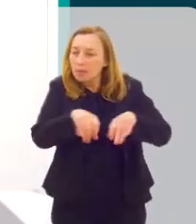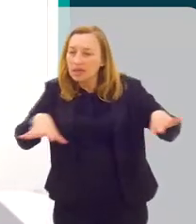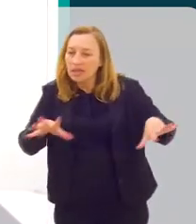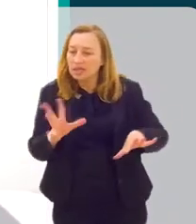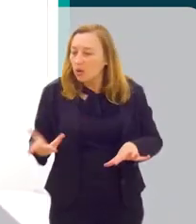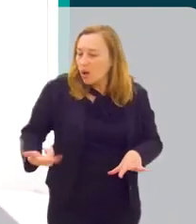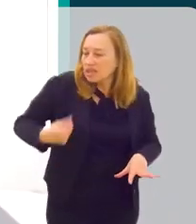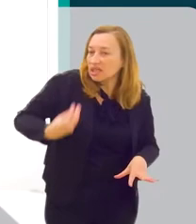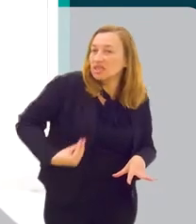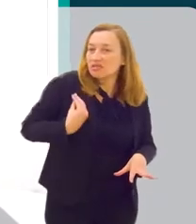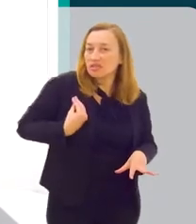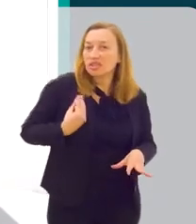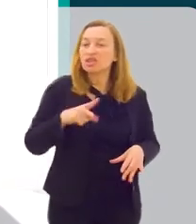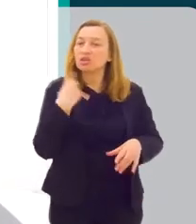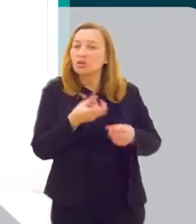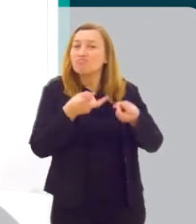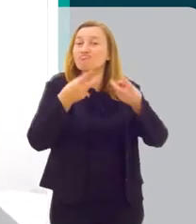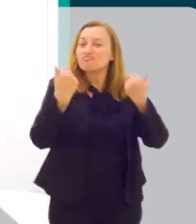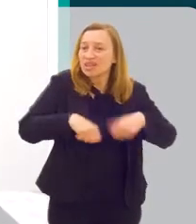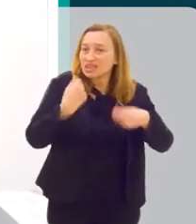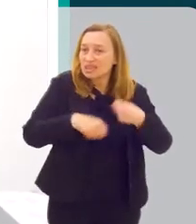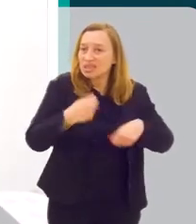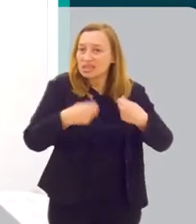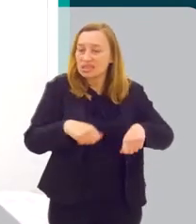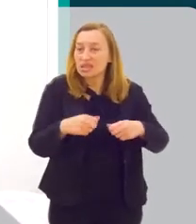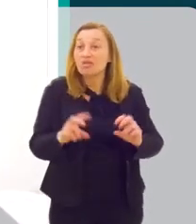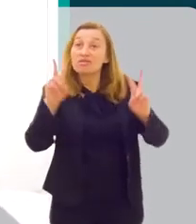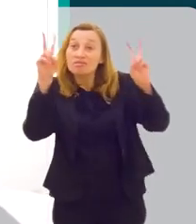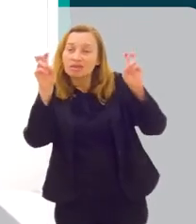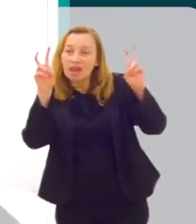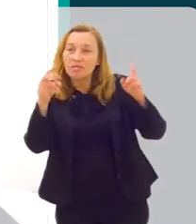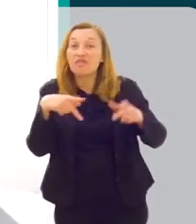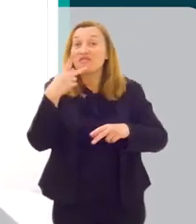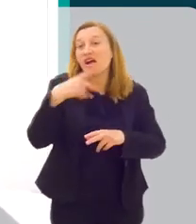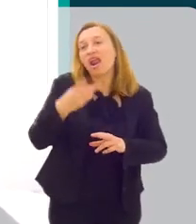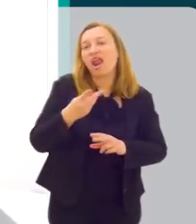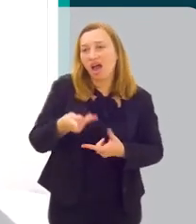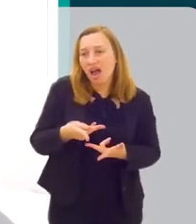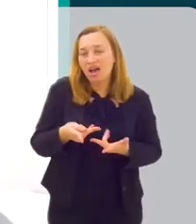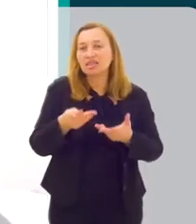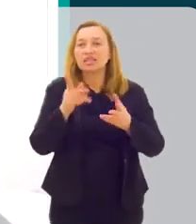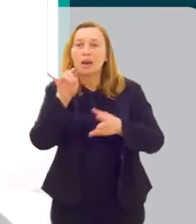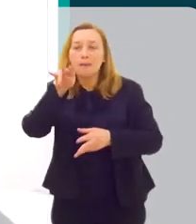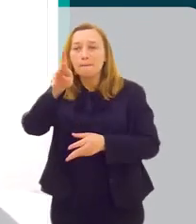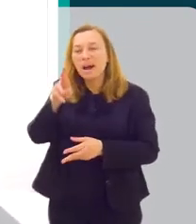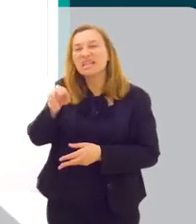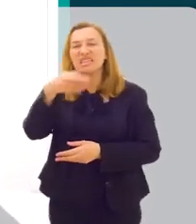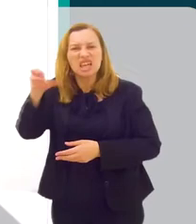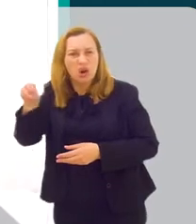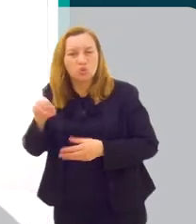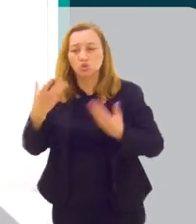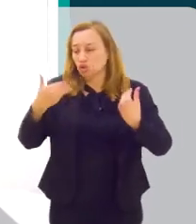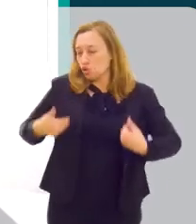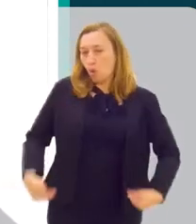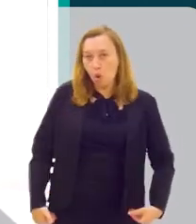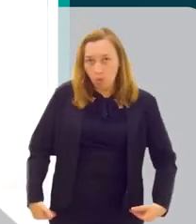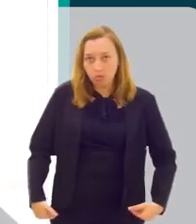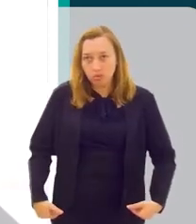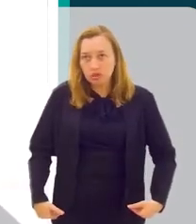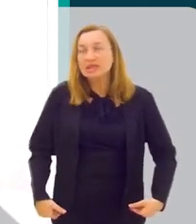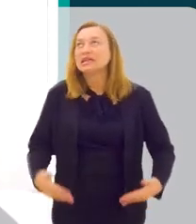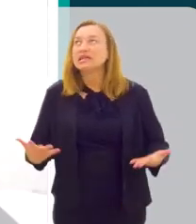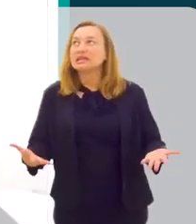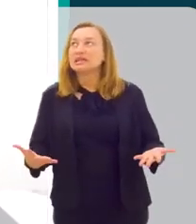a nossa qualidade de vida. A gente precisa tematizar e falar sobre, questionar esse padrão do corpo